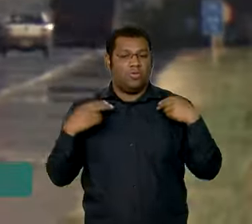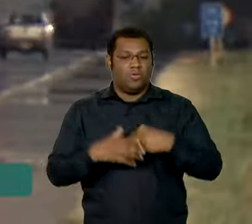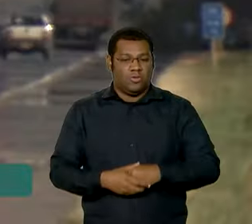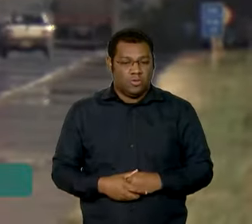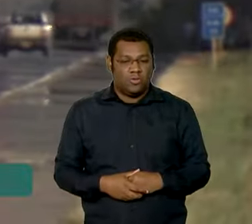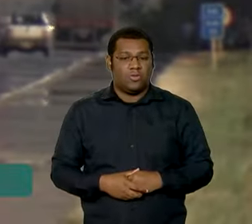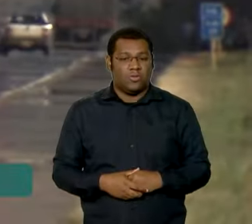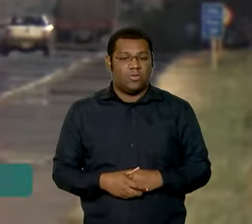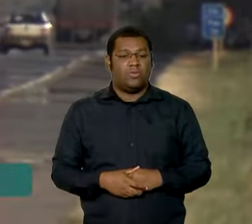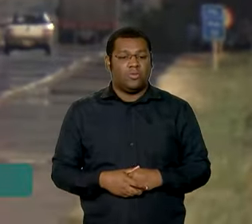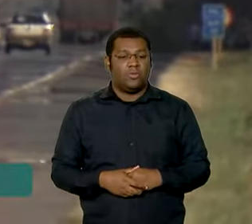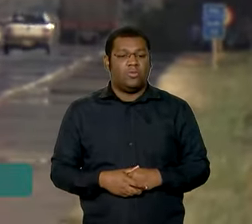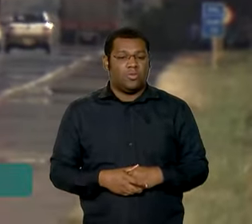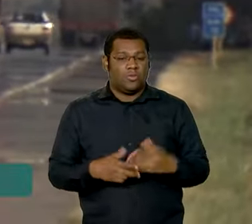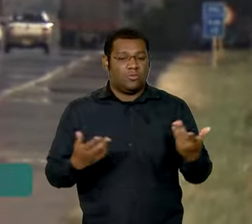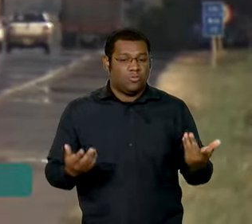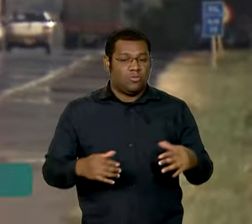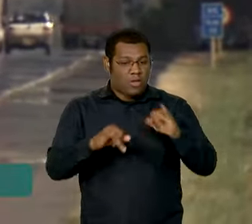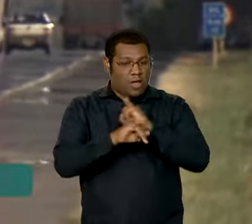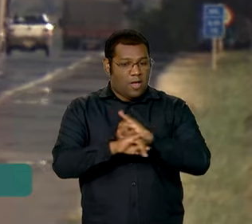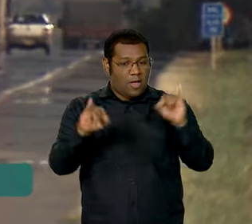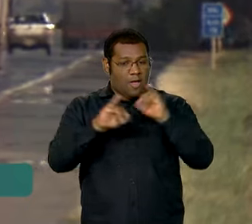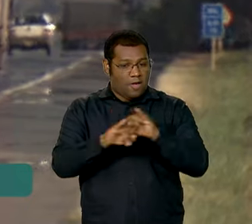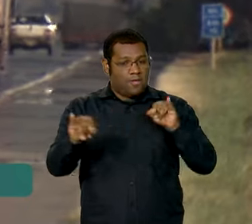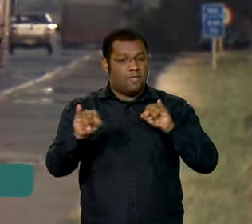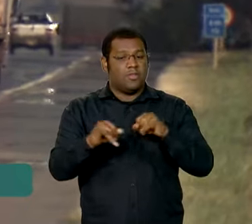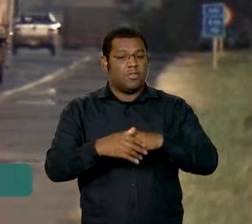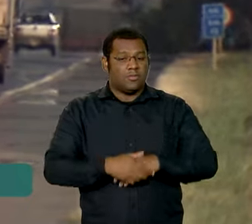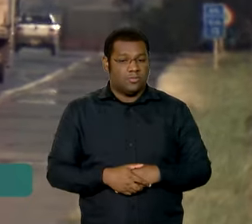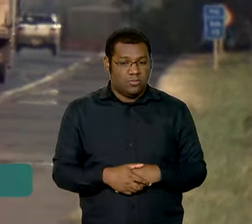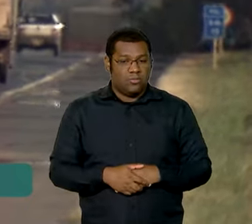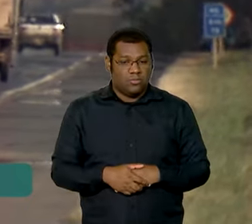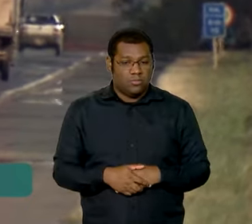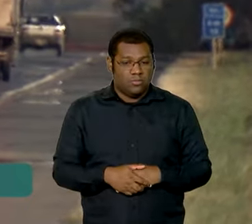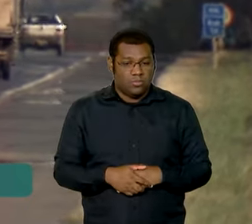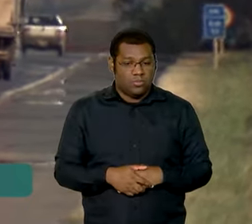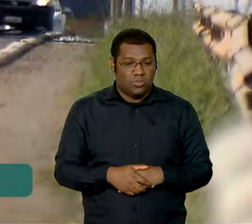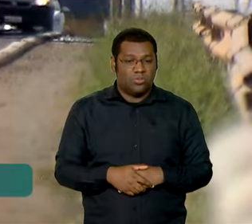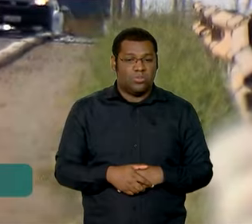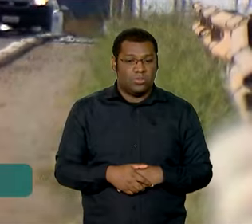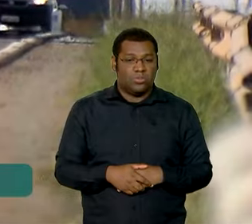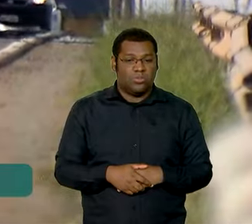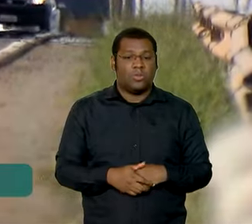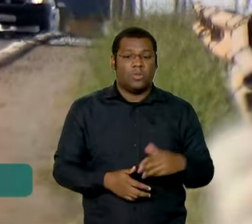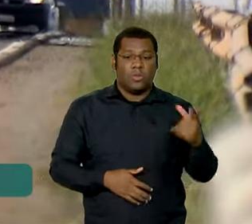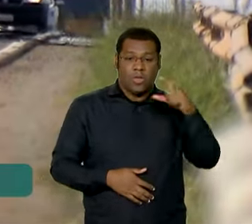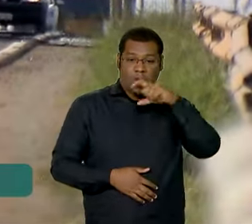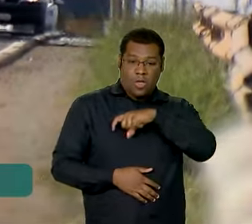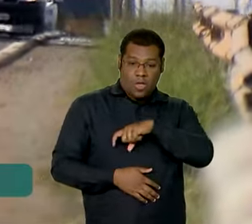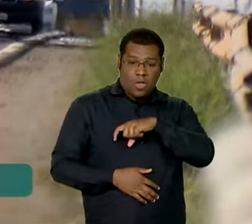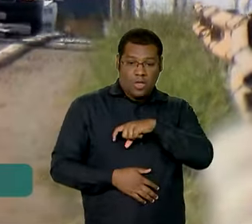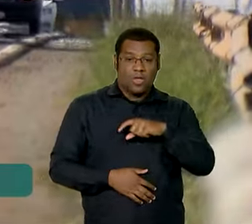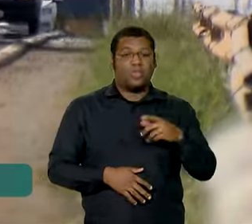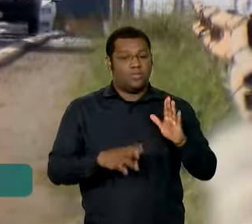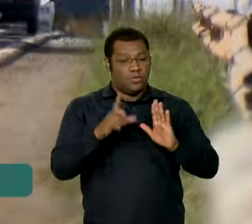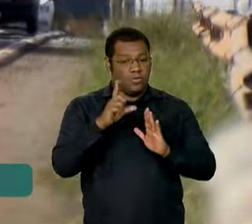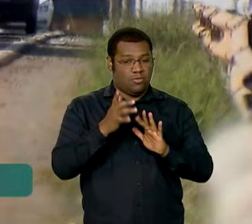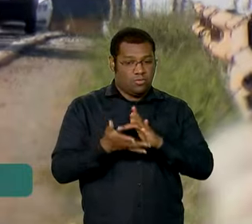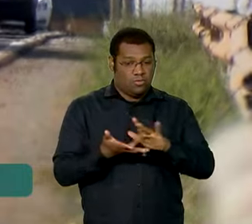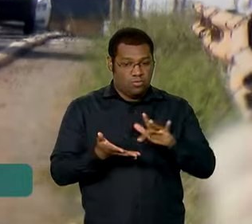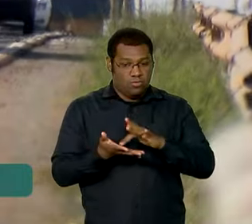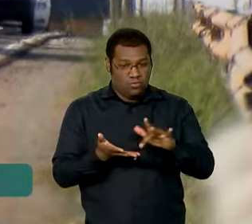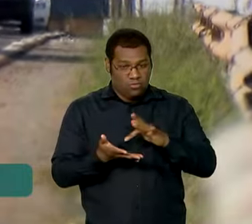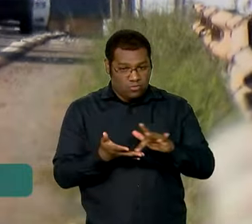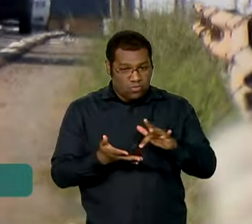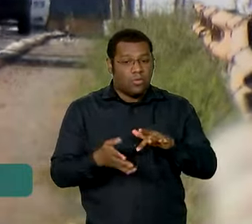campanhas educativas e alertas emitidos via carteira digital de trânsito para que façam o teste que é